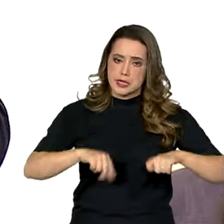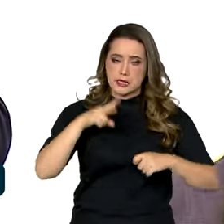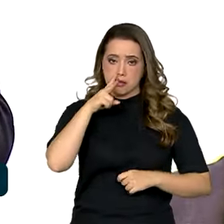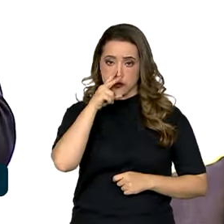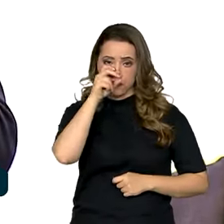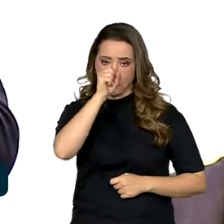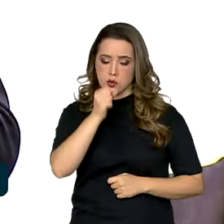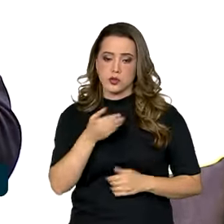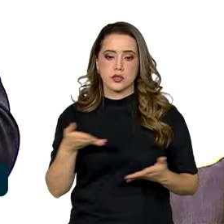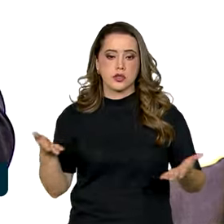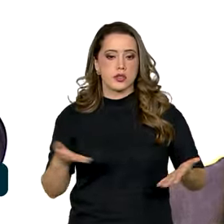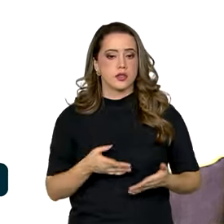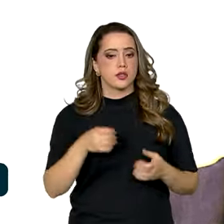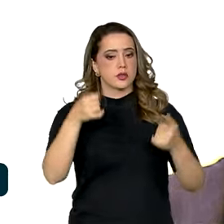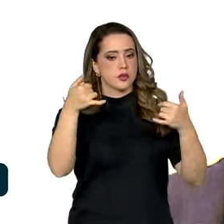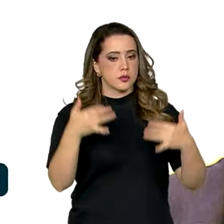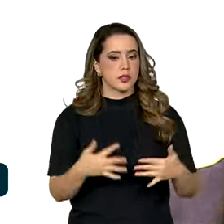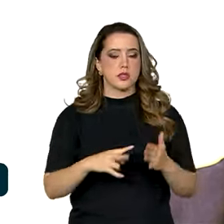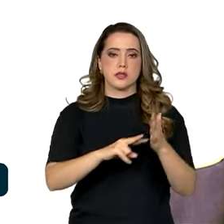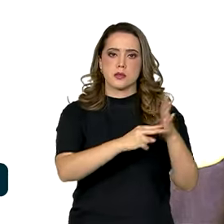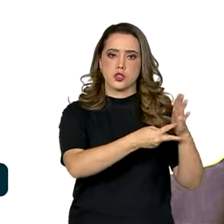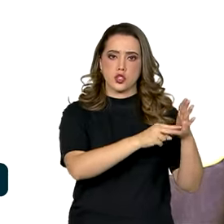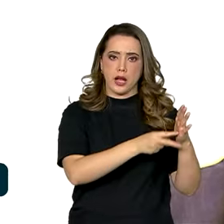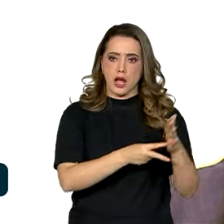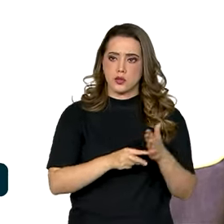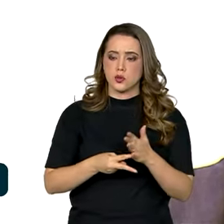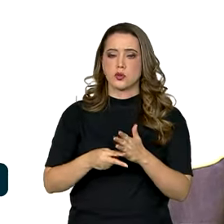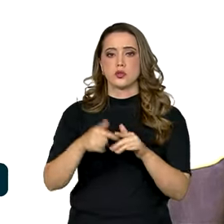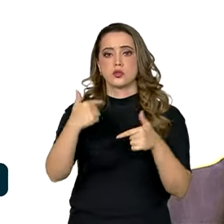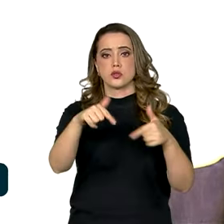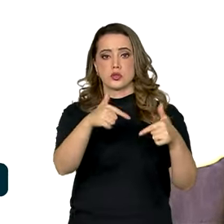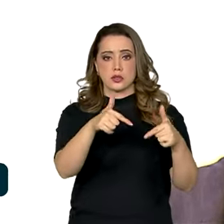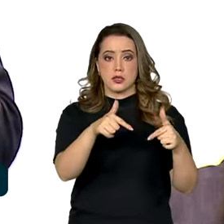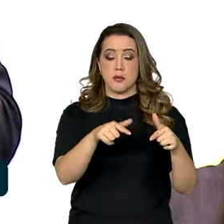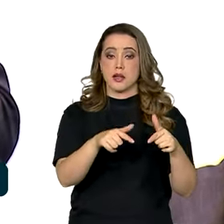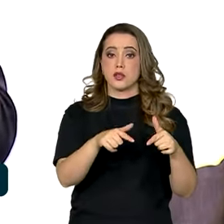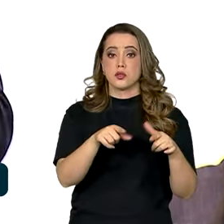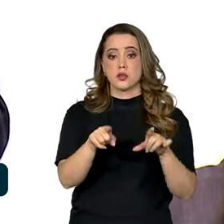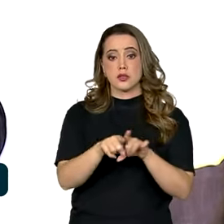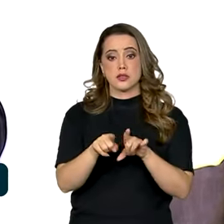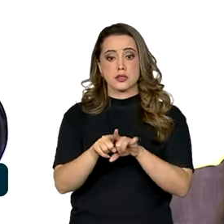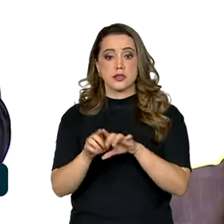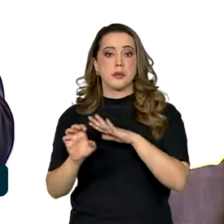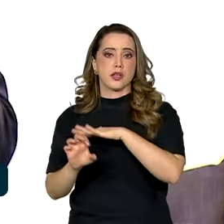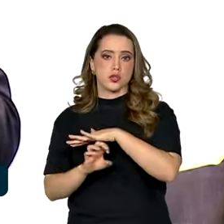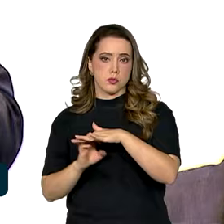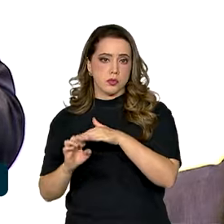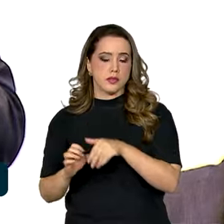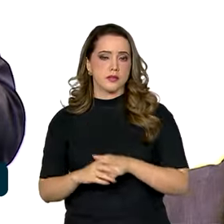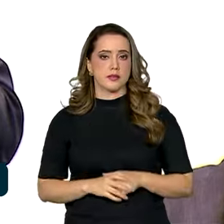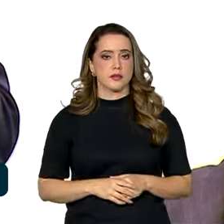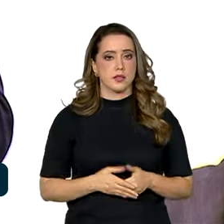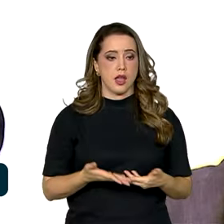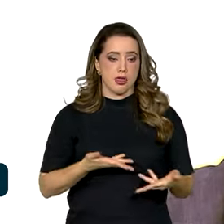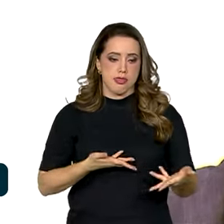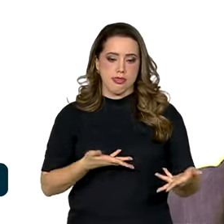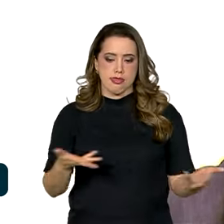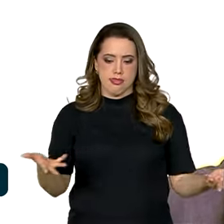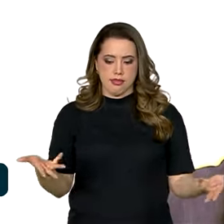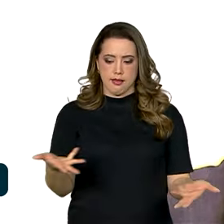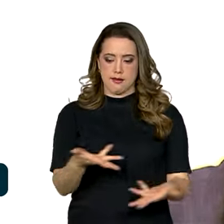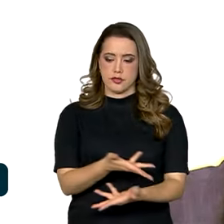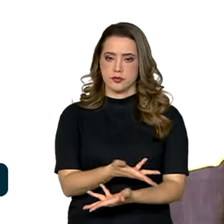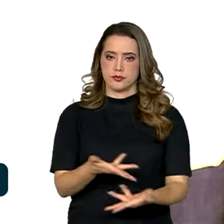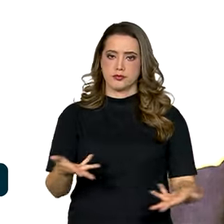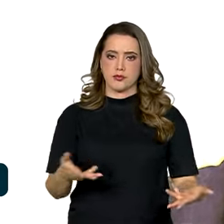E aqui eu estou falando do sindicato de trabalhadores e de empregadores. A negociação, a representação